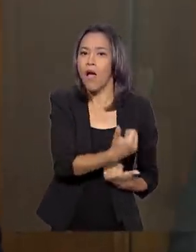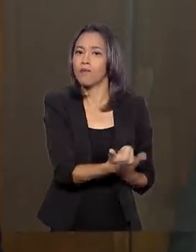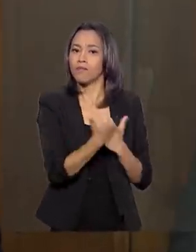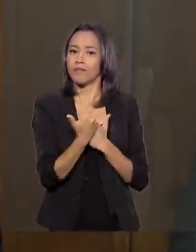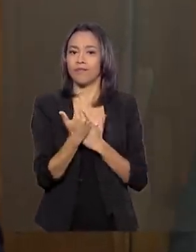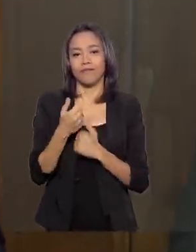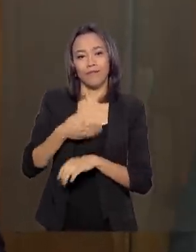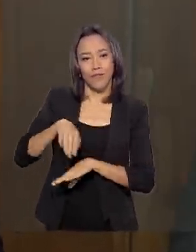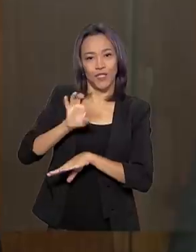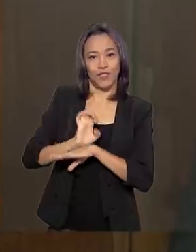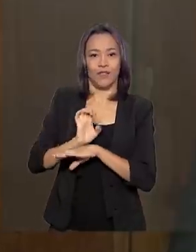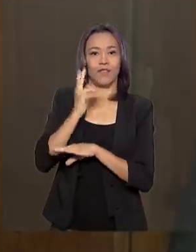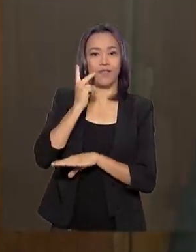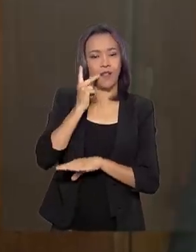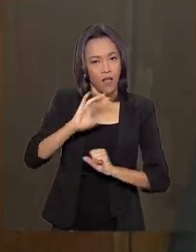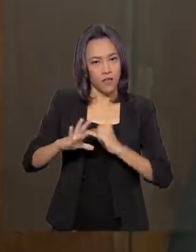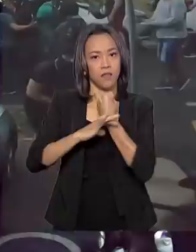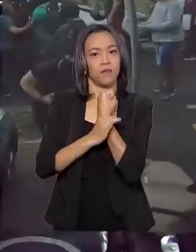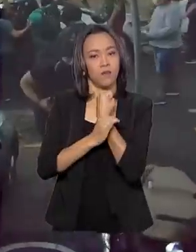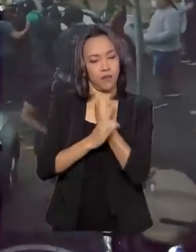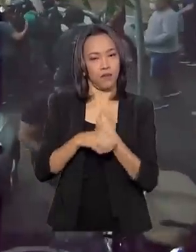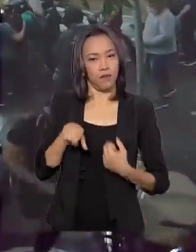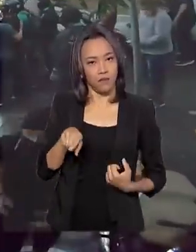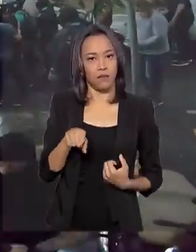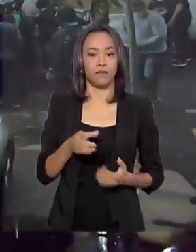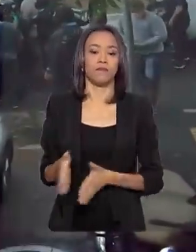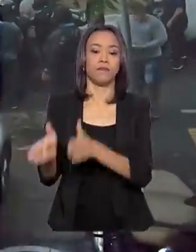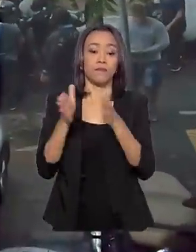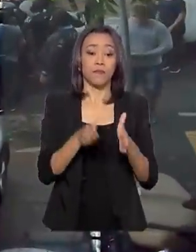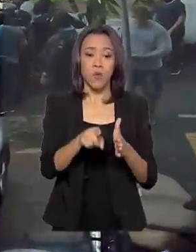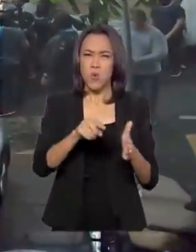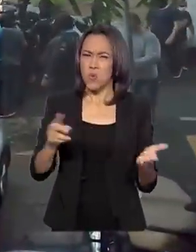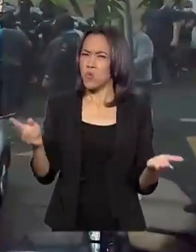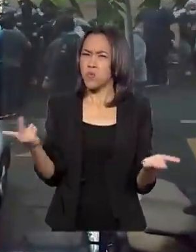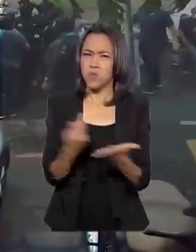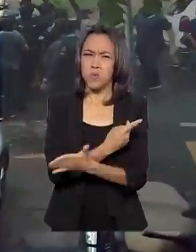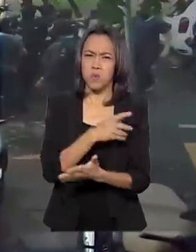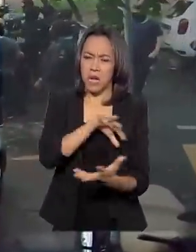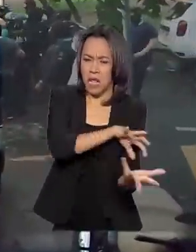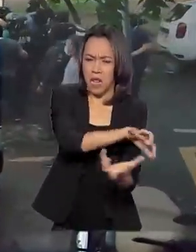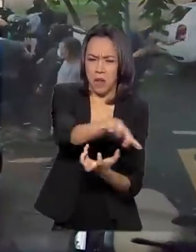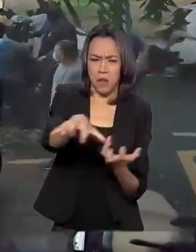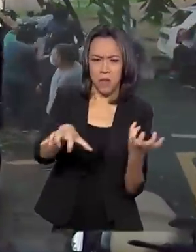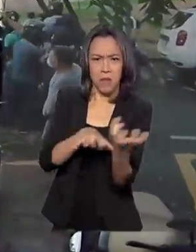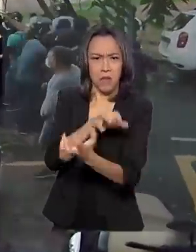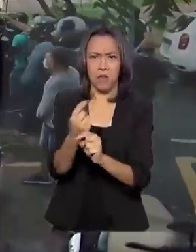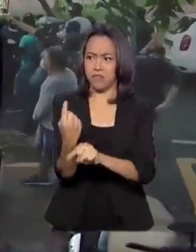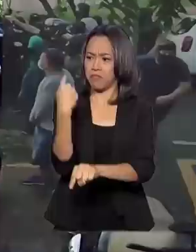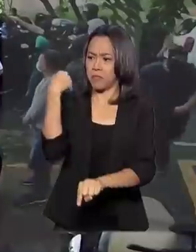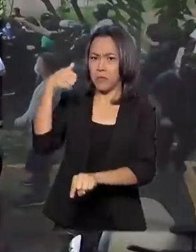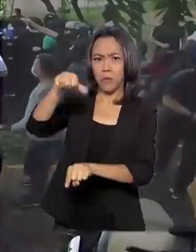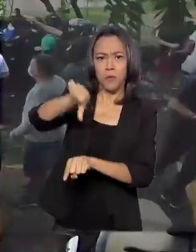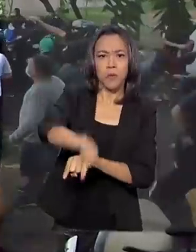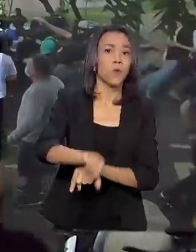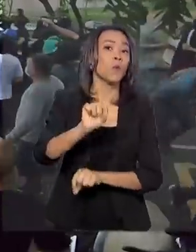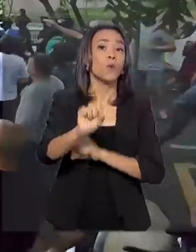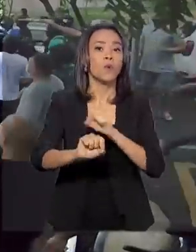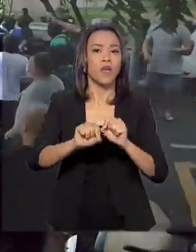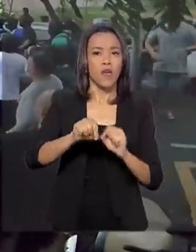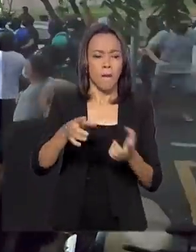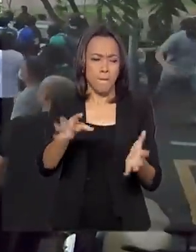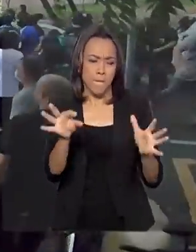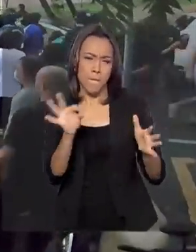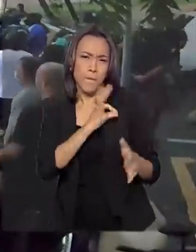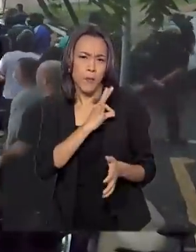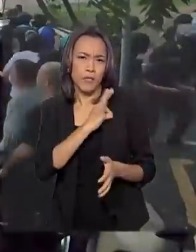Ceará a garantir essa segurança. A crise de segurança no Ceará se agravou nos últimos dias após motim de